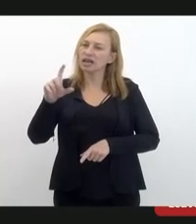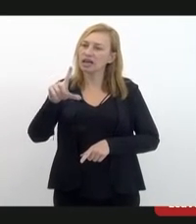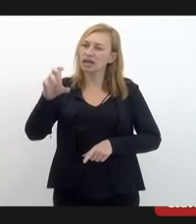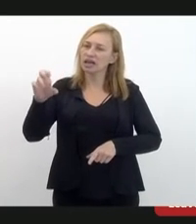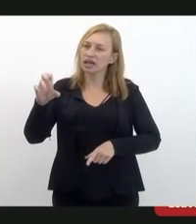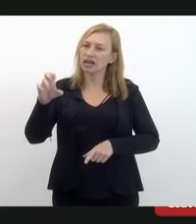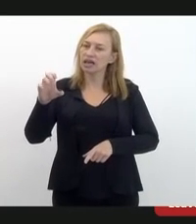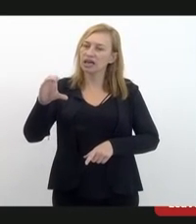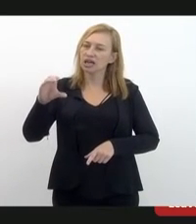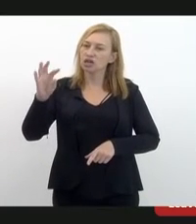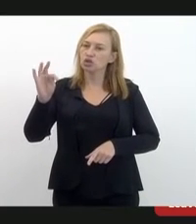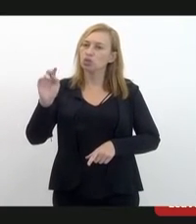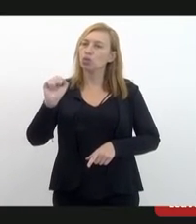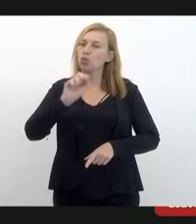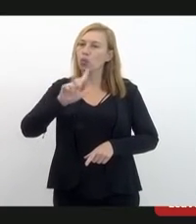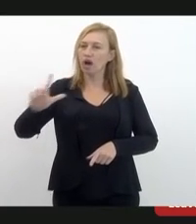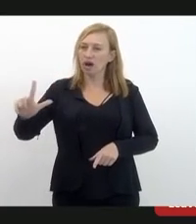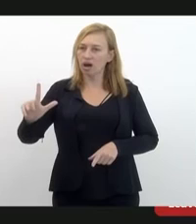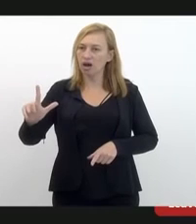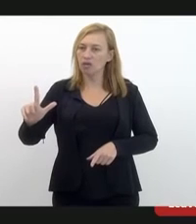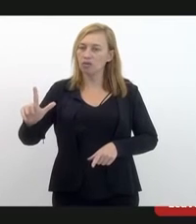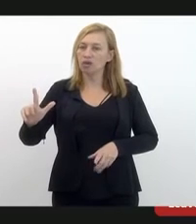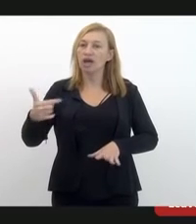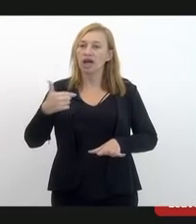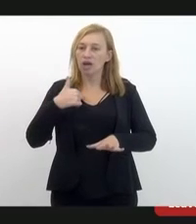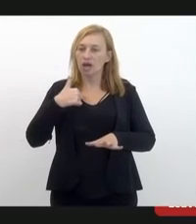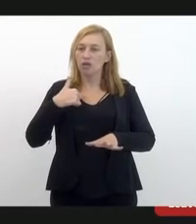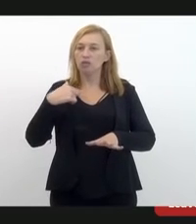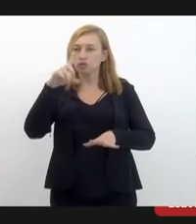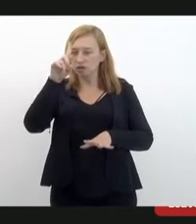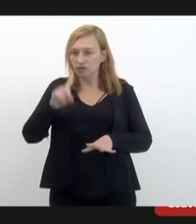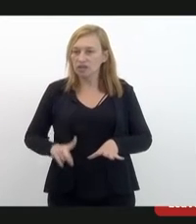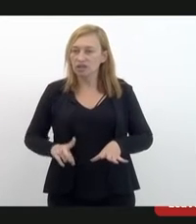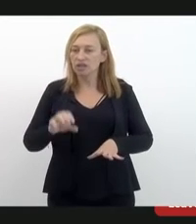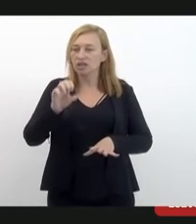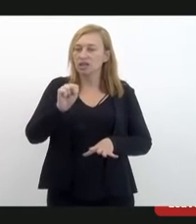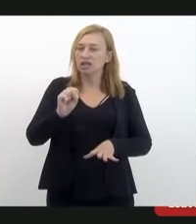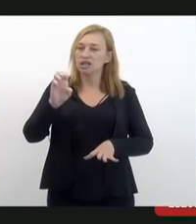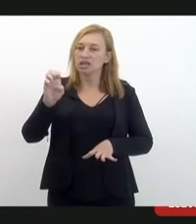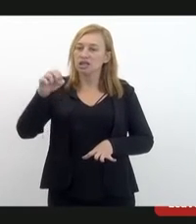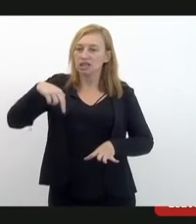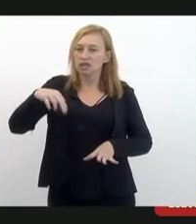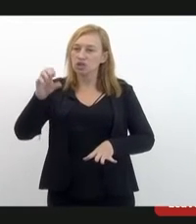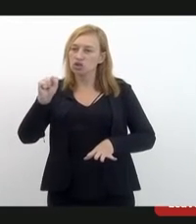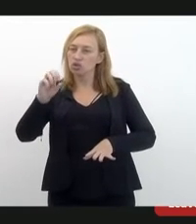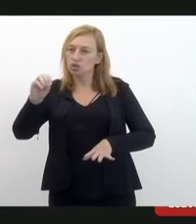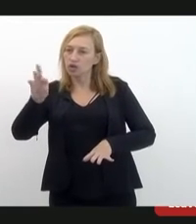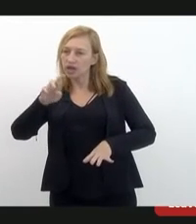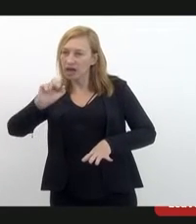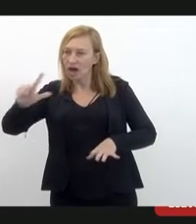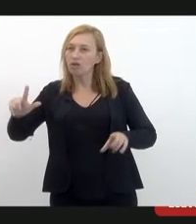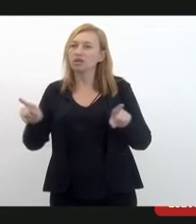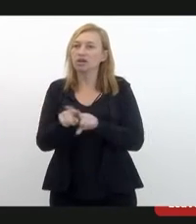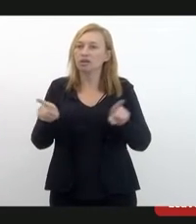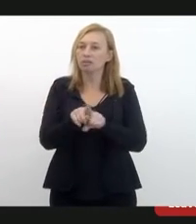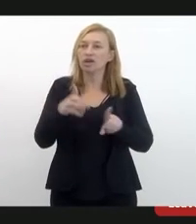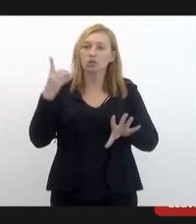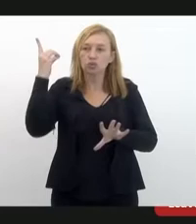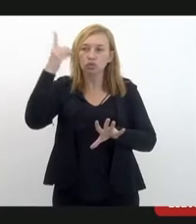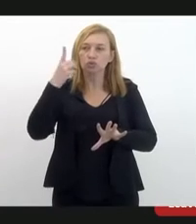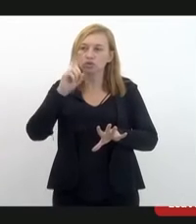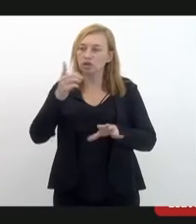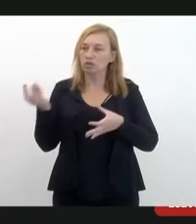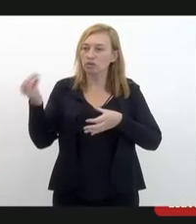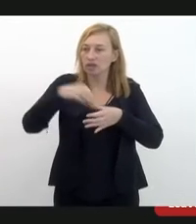preenchido na lei porque eu sou deficiente sensorial. Então, tanto eu quanto os surdos não estamos sendo abrangidos pela lei.